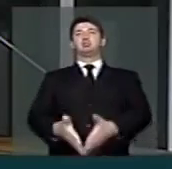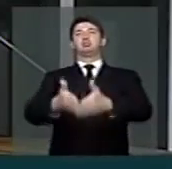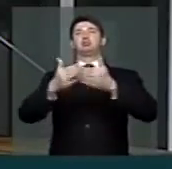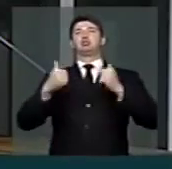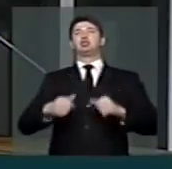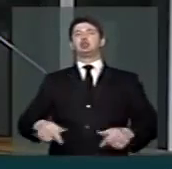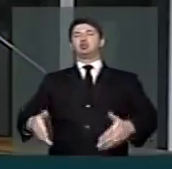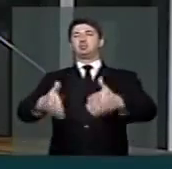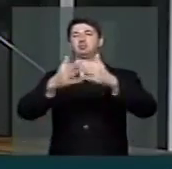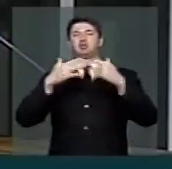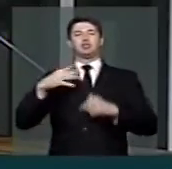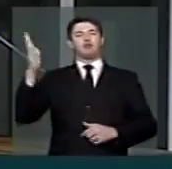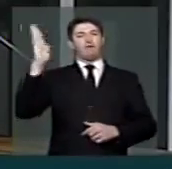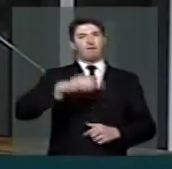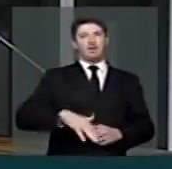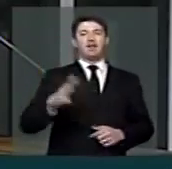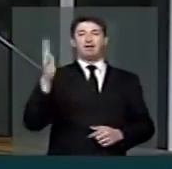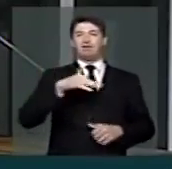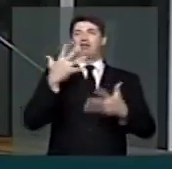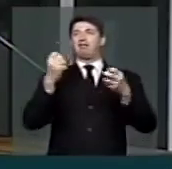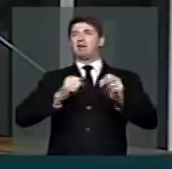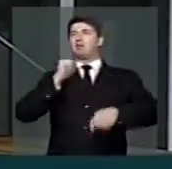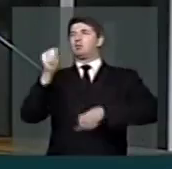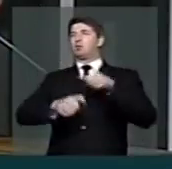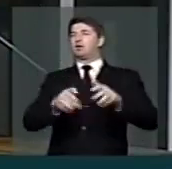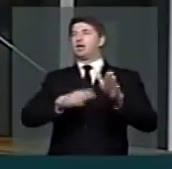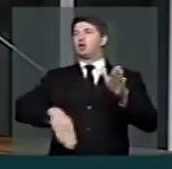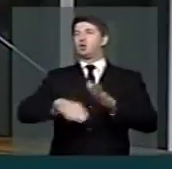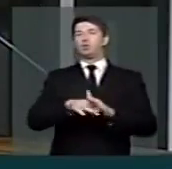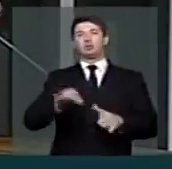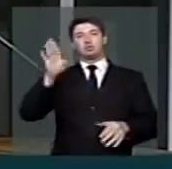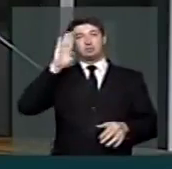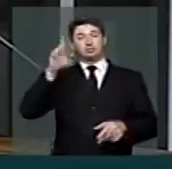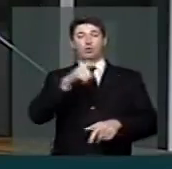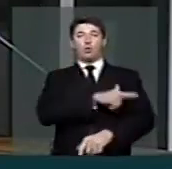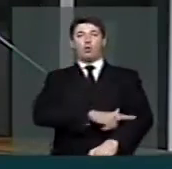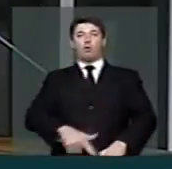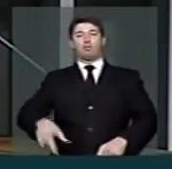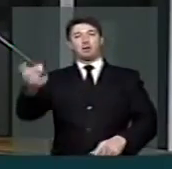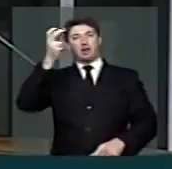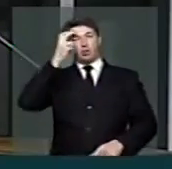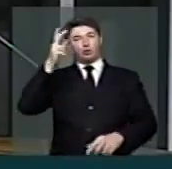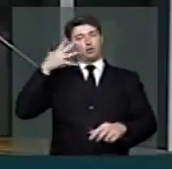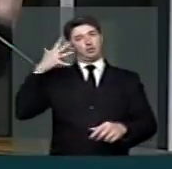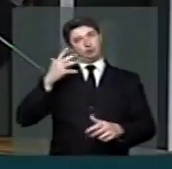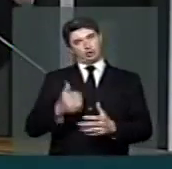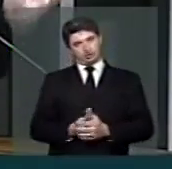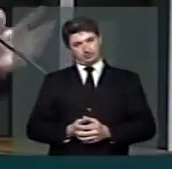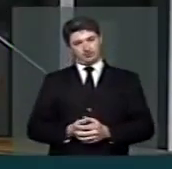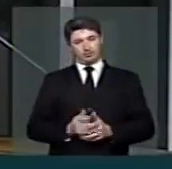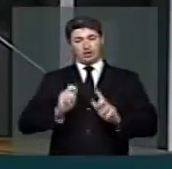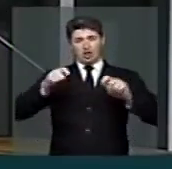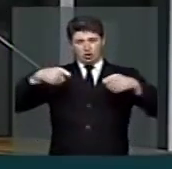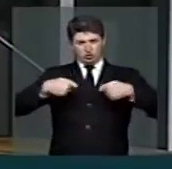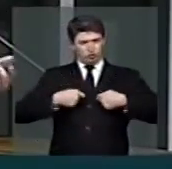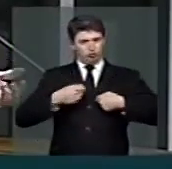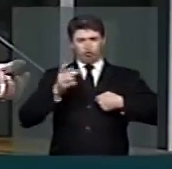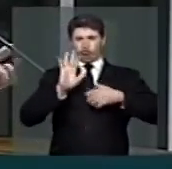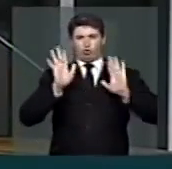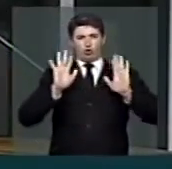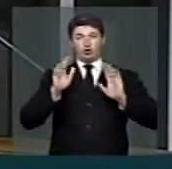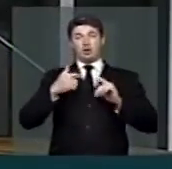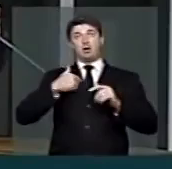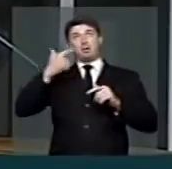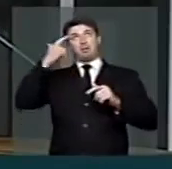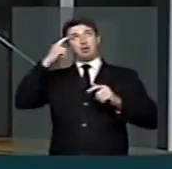e conclamando para que nós possamos mudar, sobretudo, o comportamento e a cultura política. Eu não sou daqueles que posso pensar